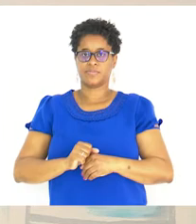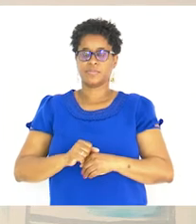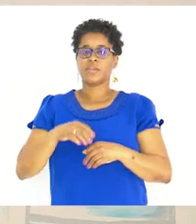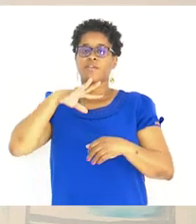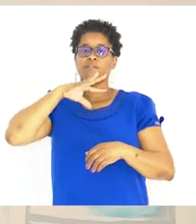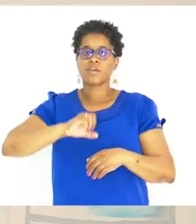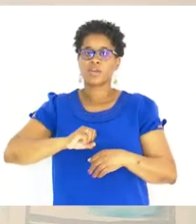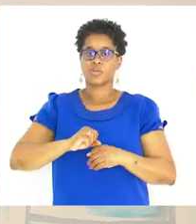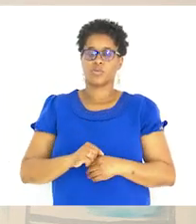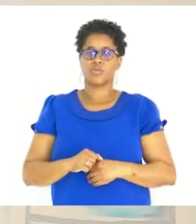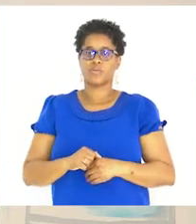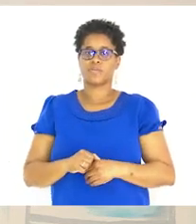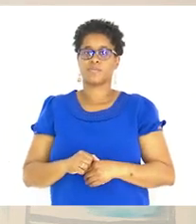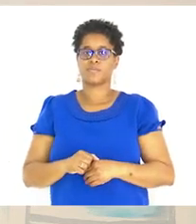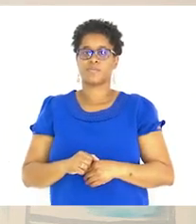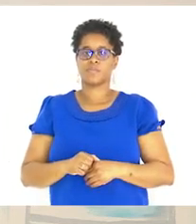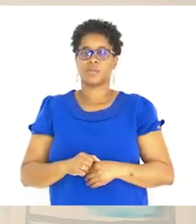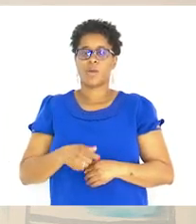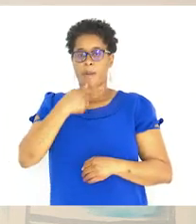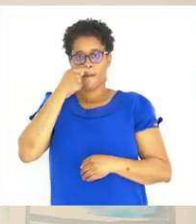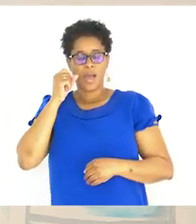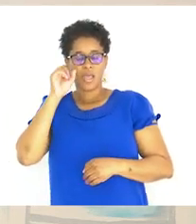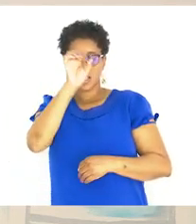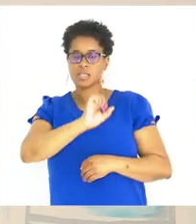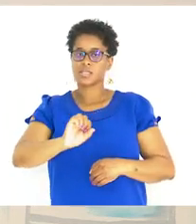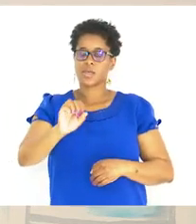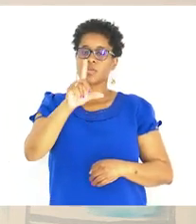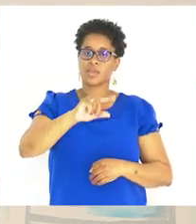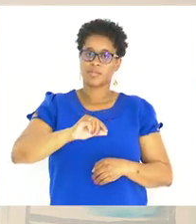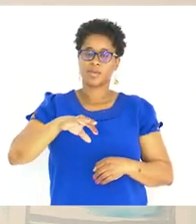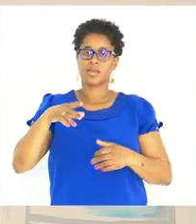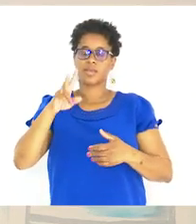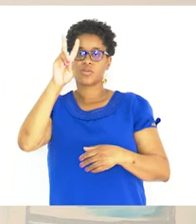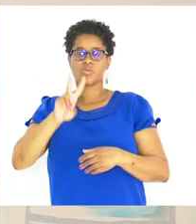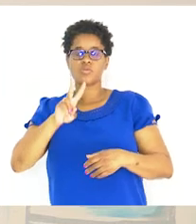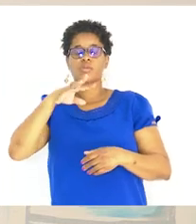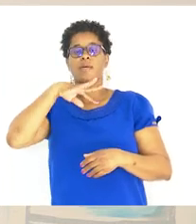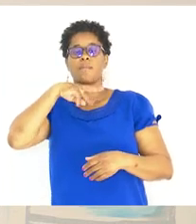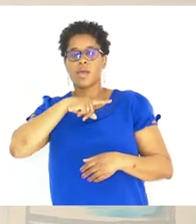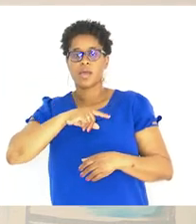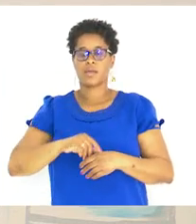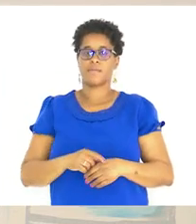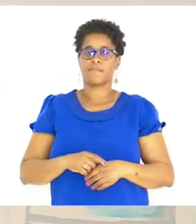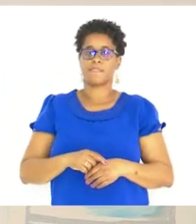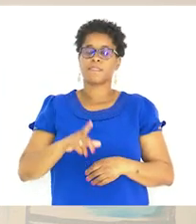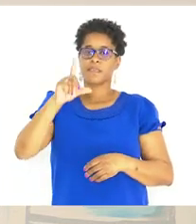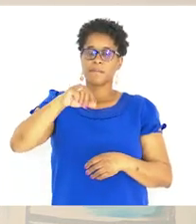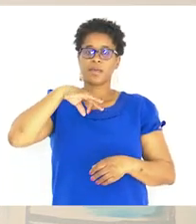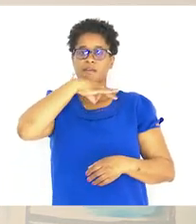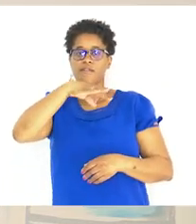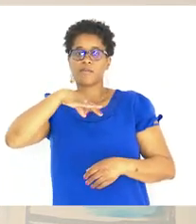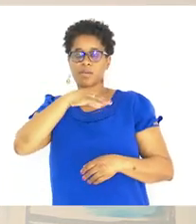Filho Com seu pai E a sua madrasta Também A família